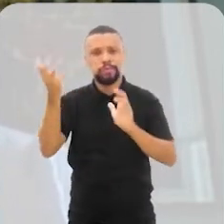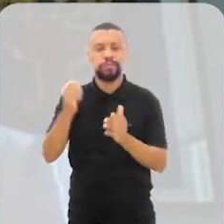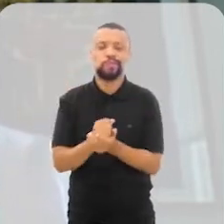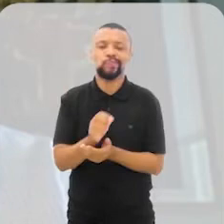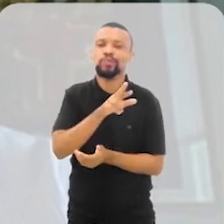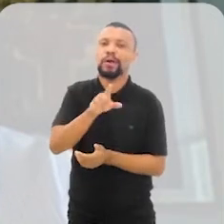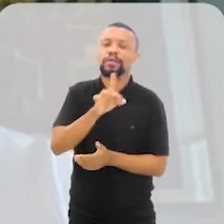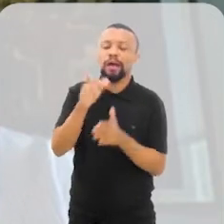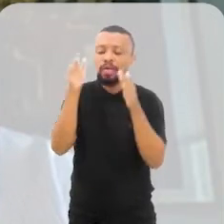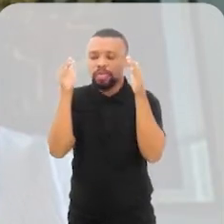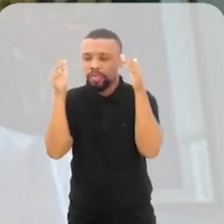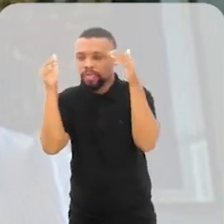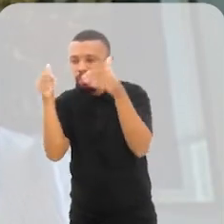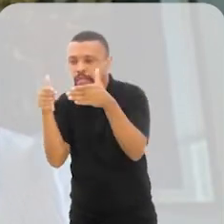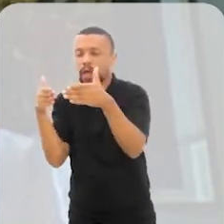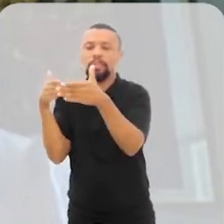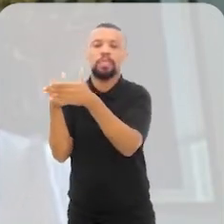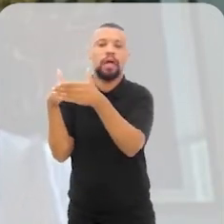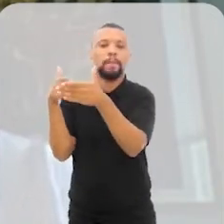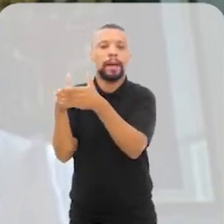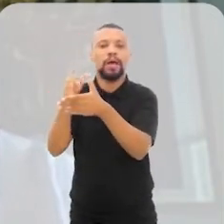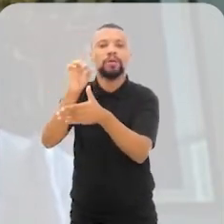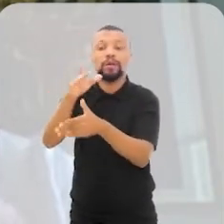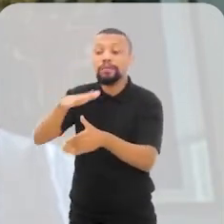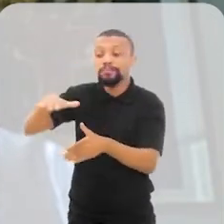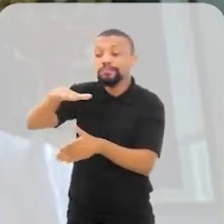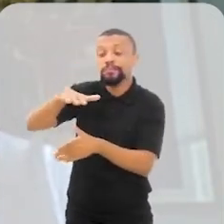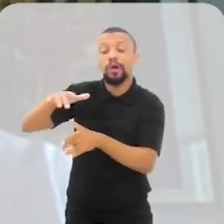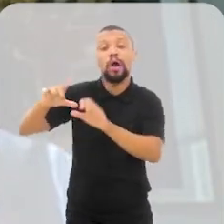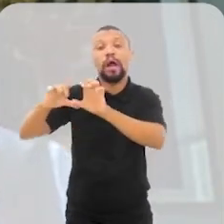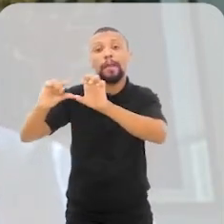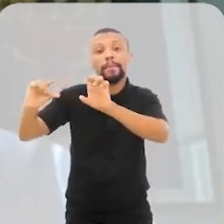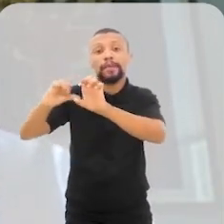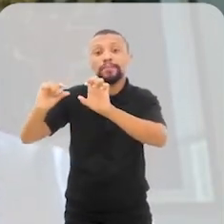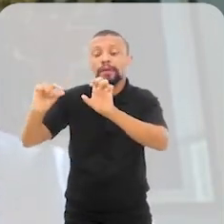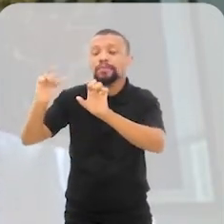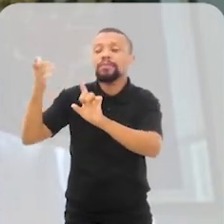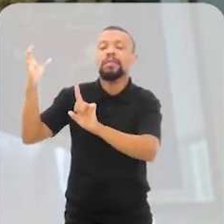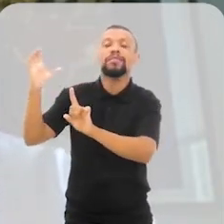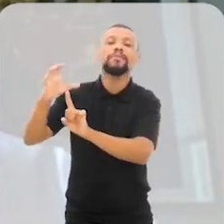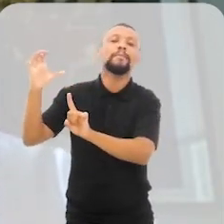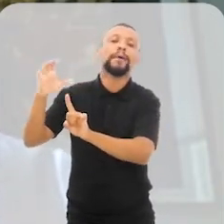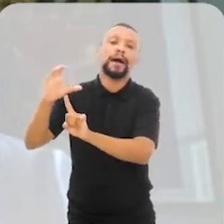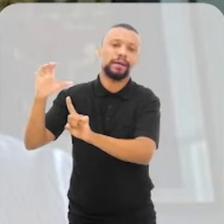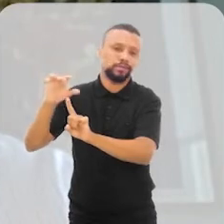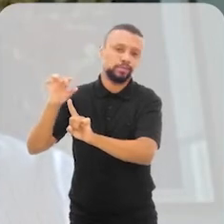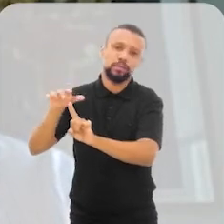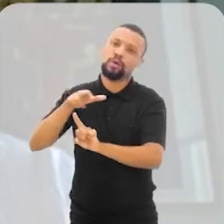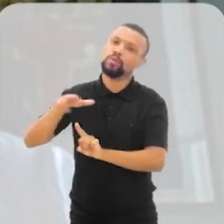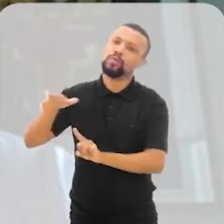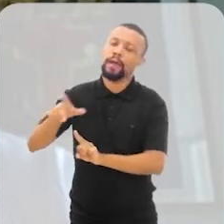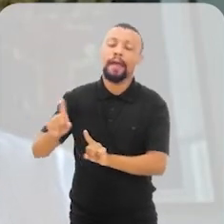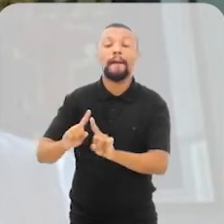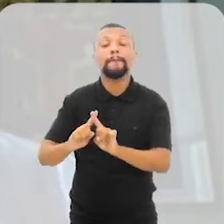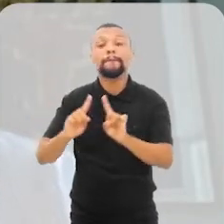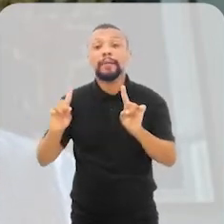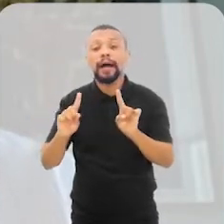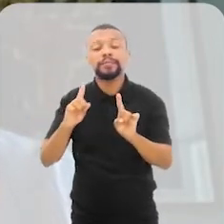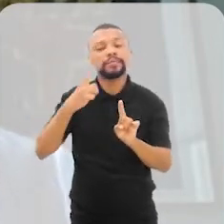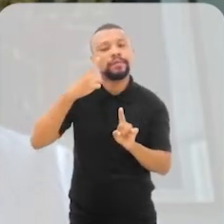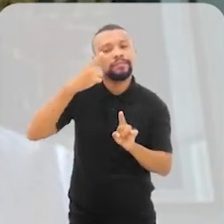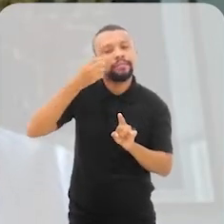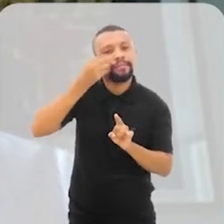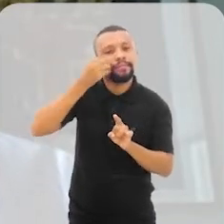não se limitar aos empreendimentos que se autodenominam empreendimentos de impacto, mas sim verificar,